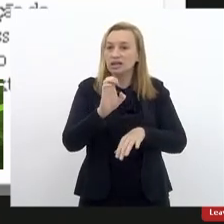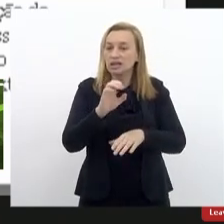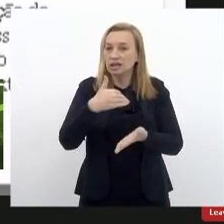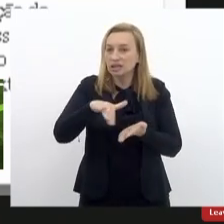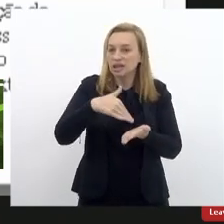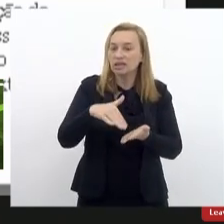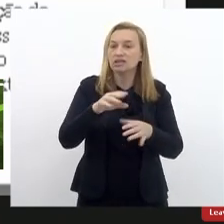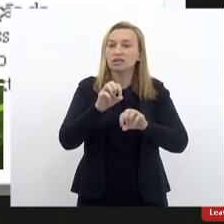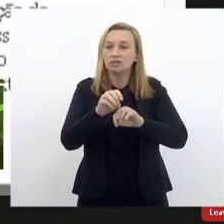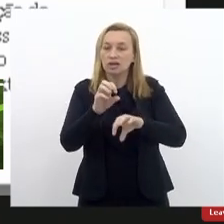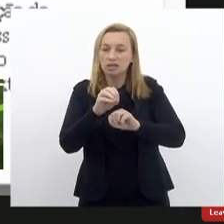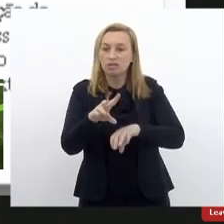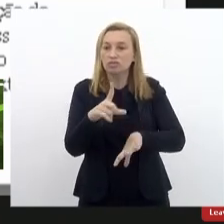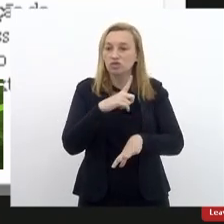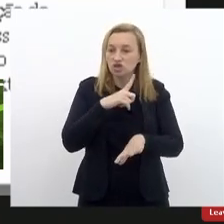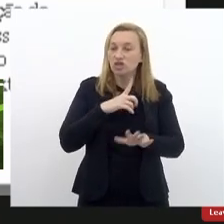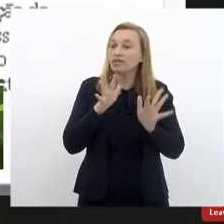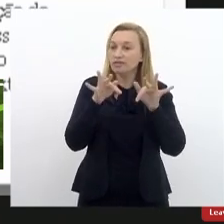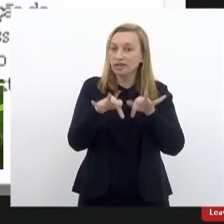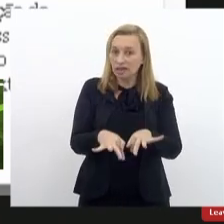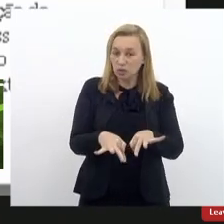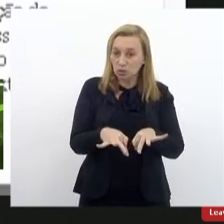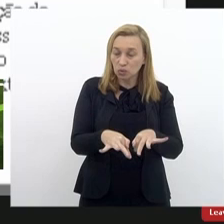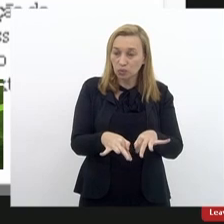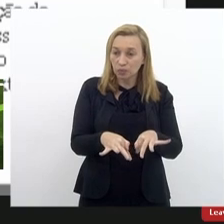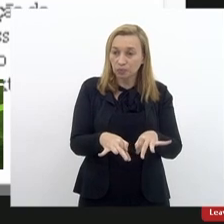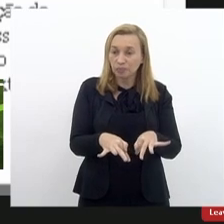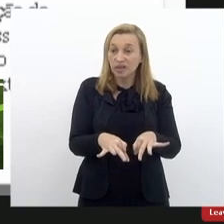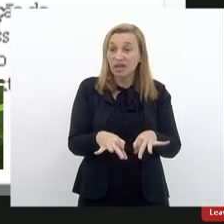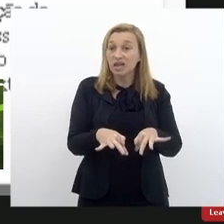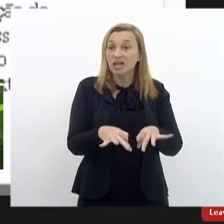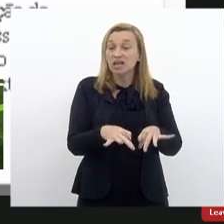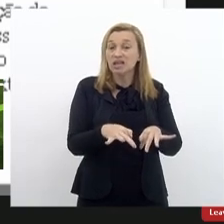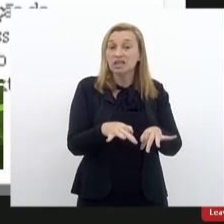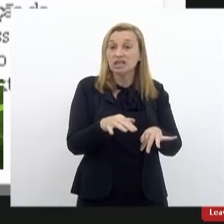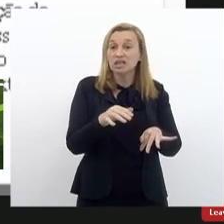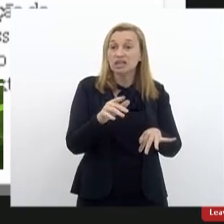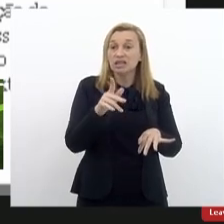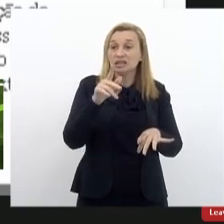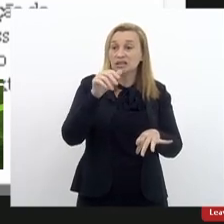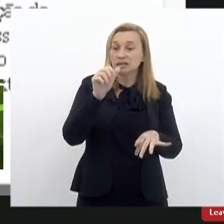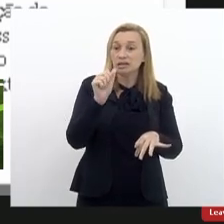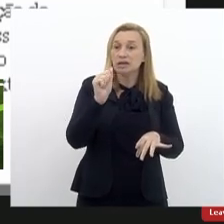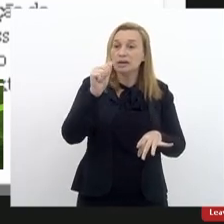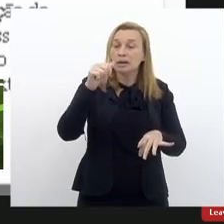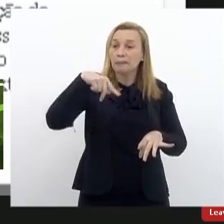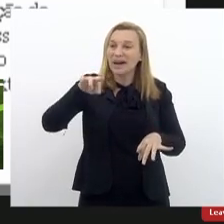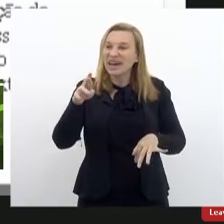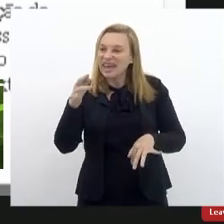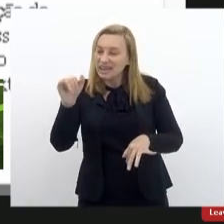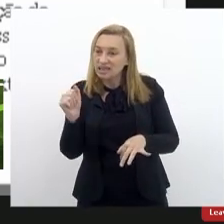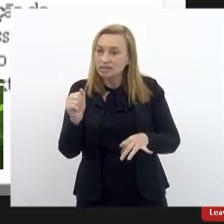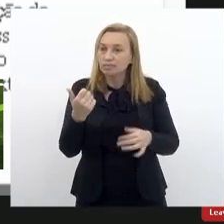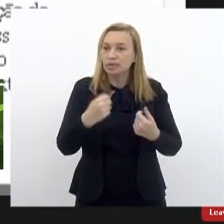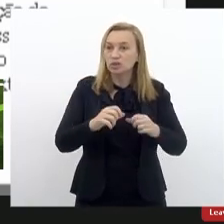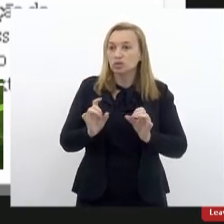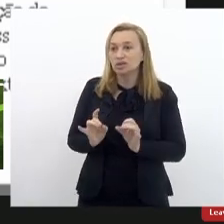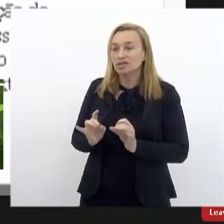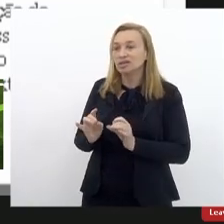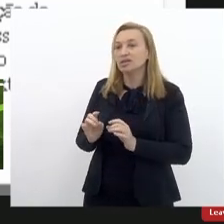ele foi finalizado e as máquinas tiveram que ser devolvidas. Então, nós não temos,